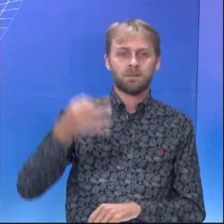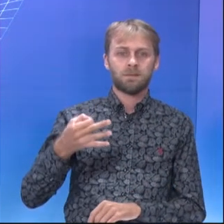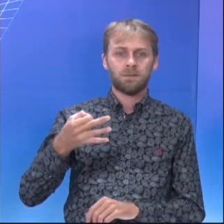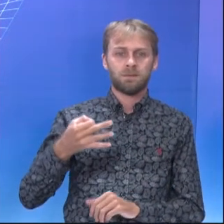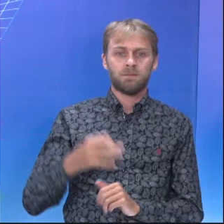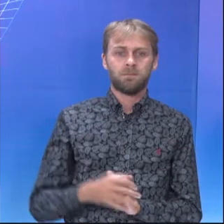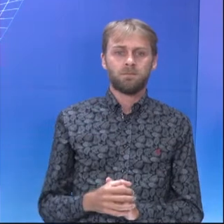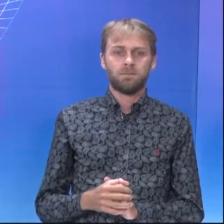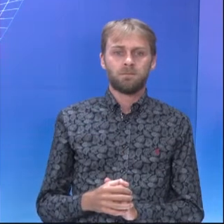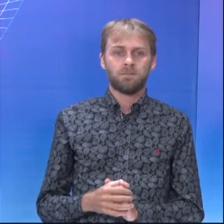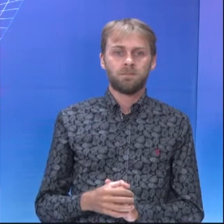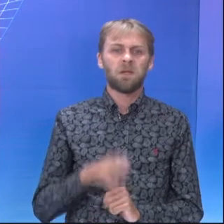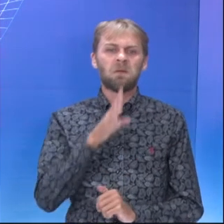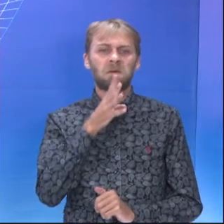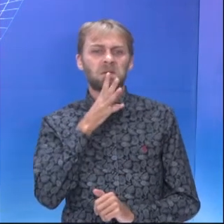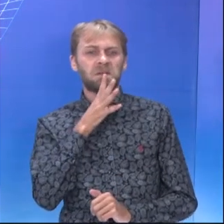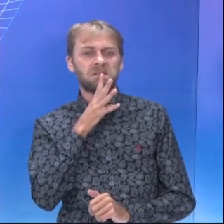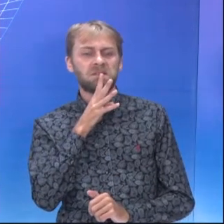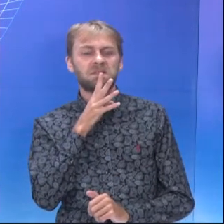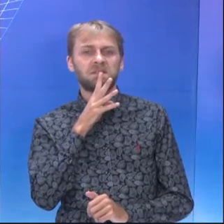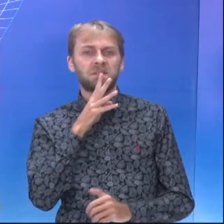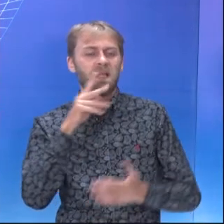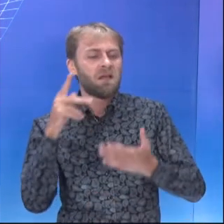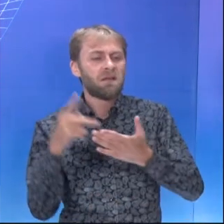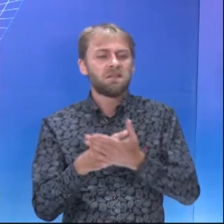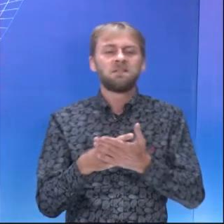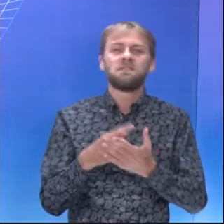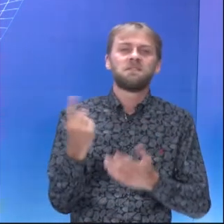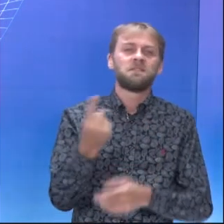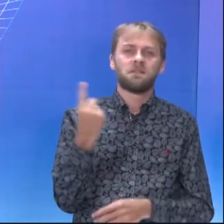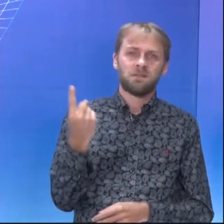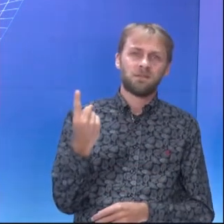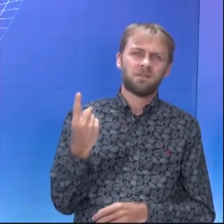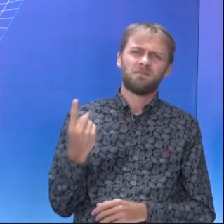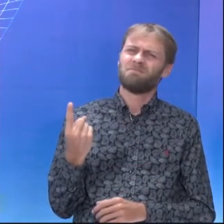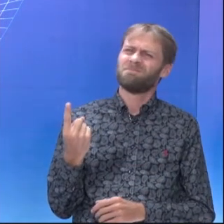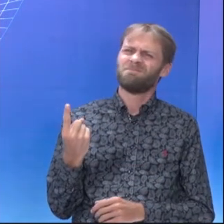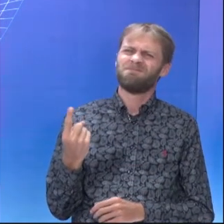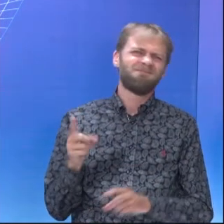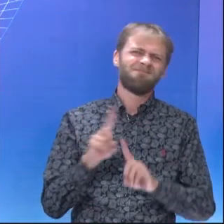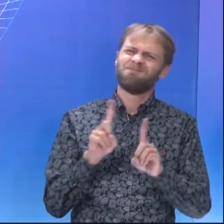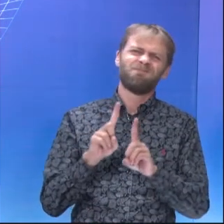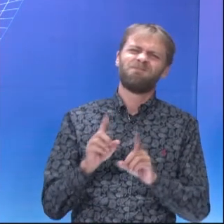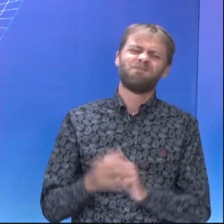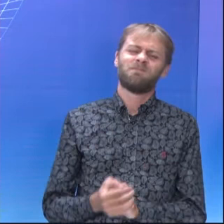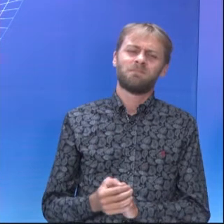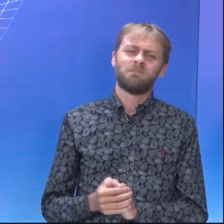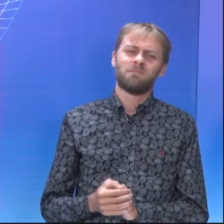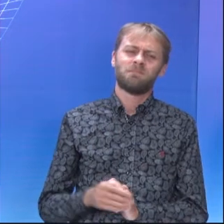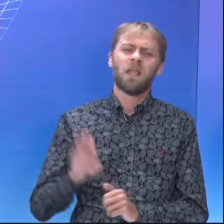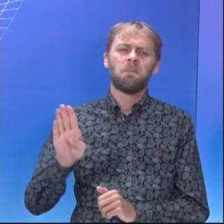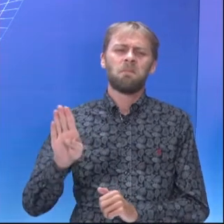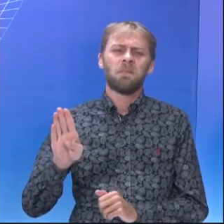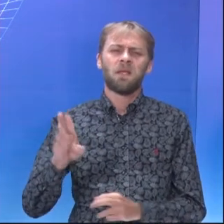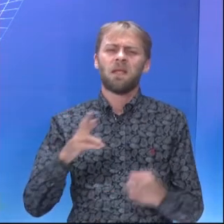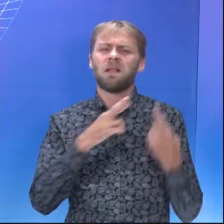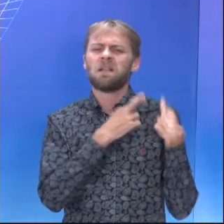enquadrar. Ah, reconhecer o acidente noticiado como um fato isolado. Hum, não percebi isso.